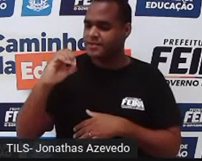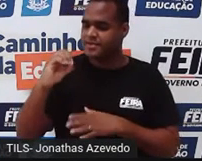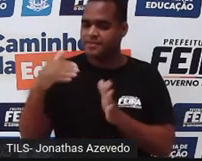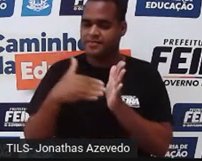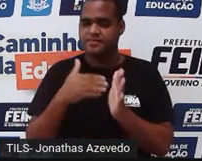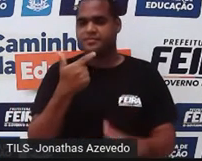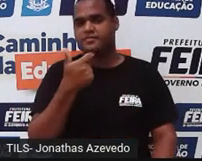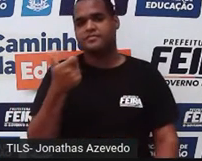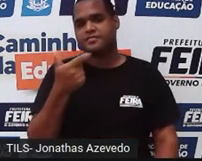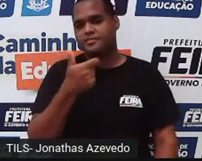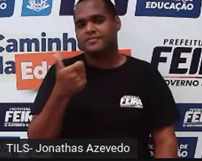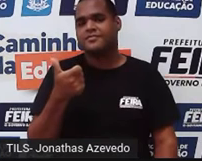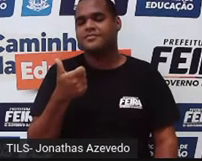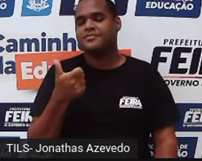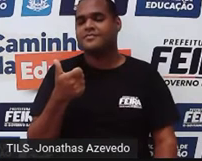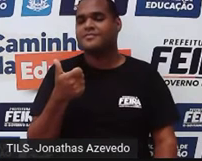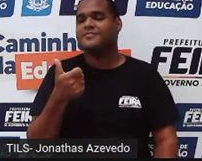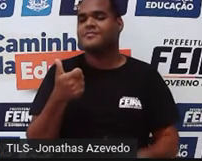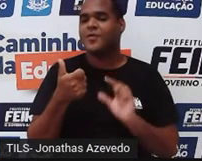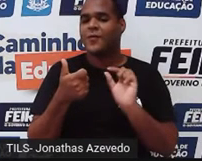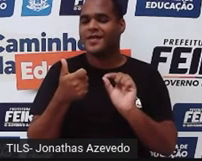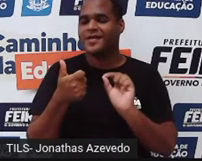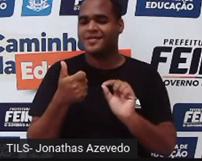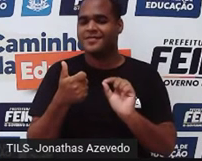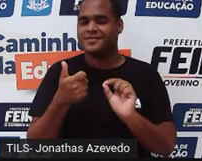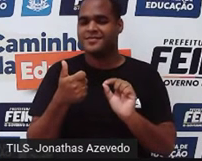entre 0 e 21?